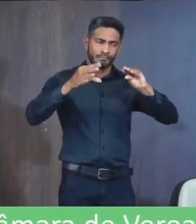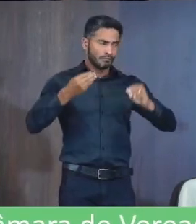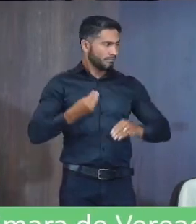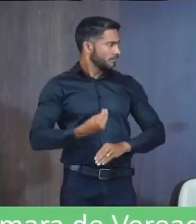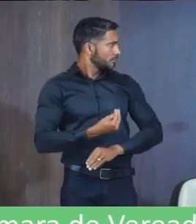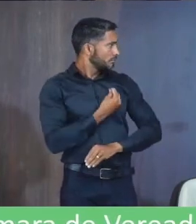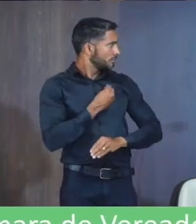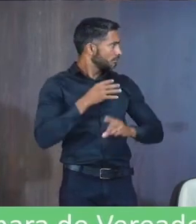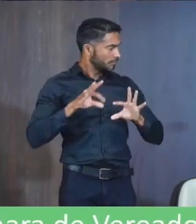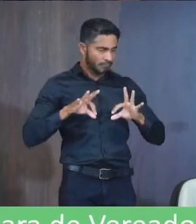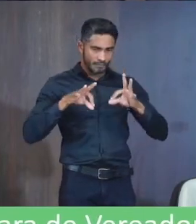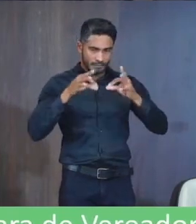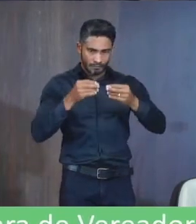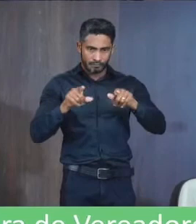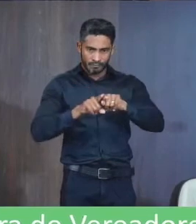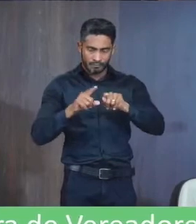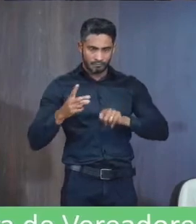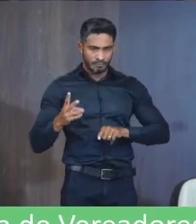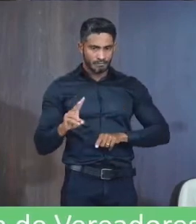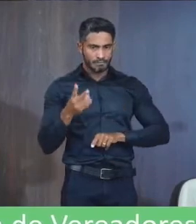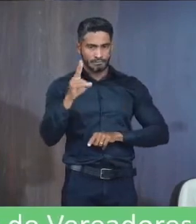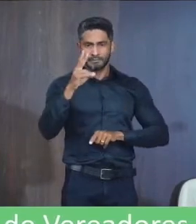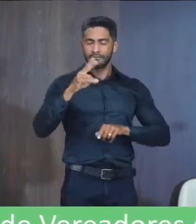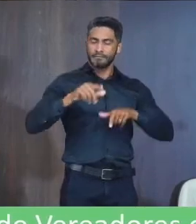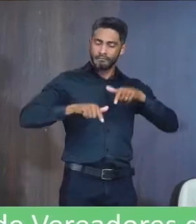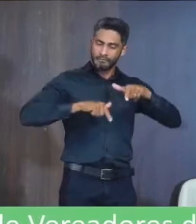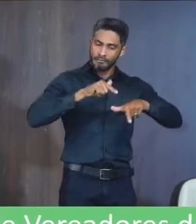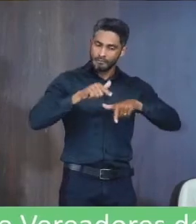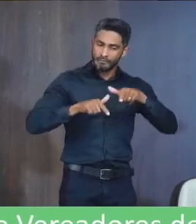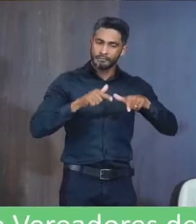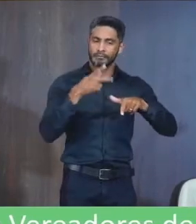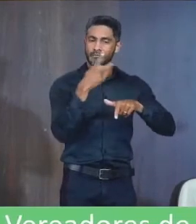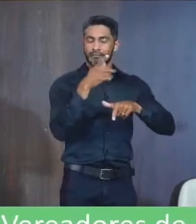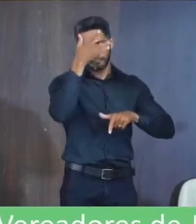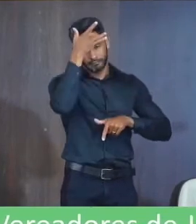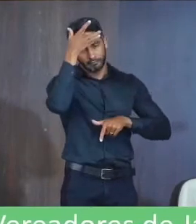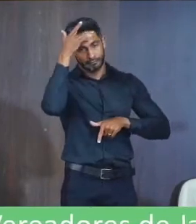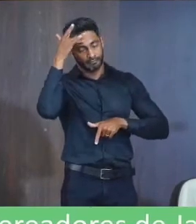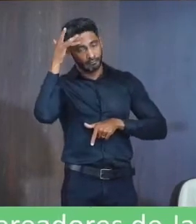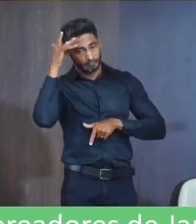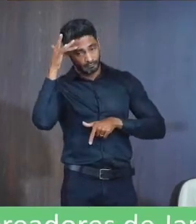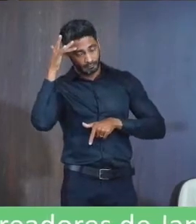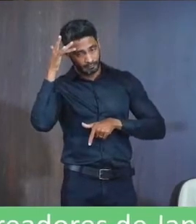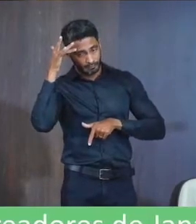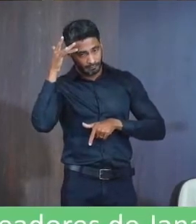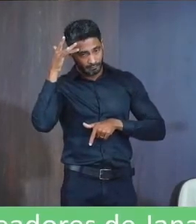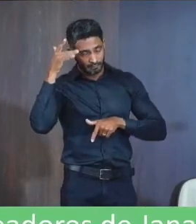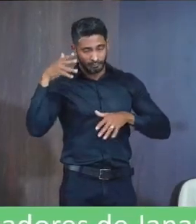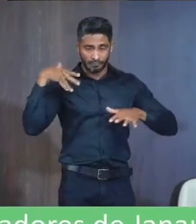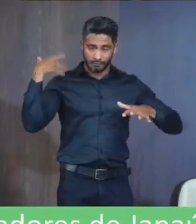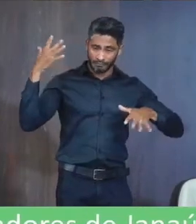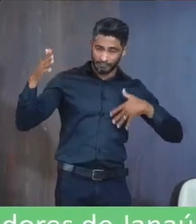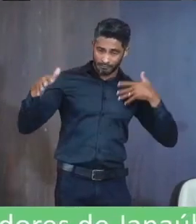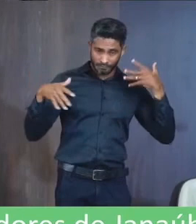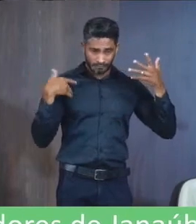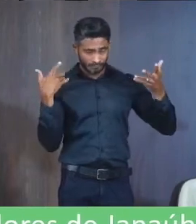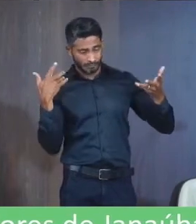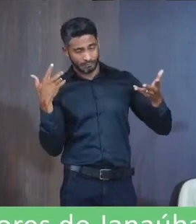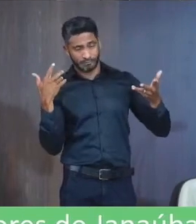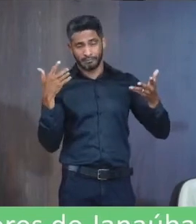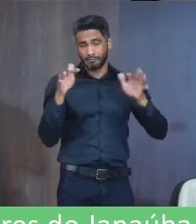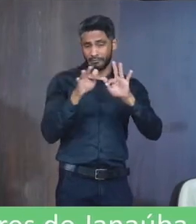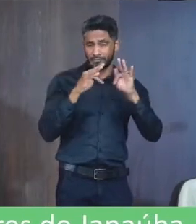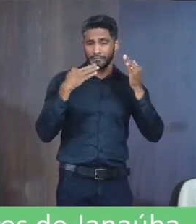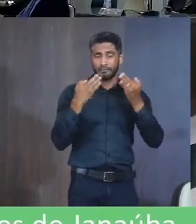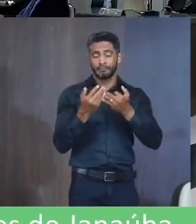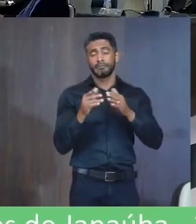ainda De valorizar A localidade Servir como opção E parceiros Lazer Para as famílias Sendo assim